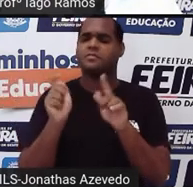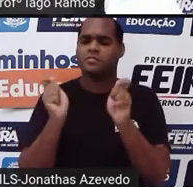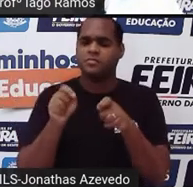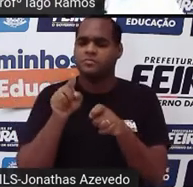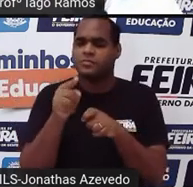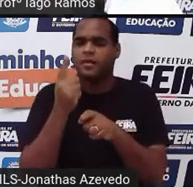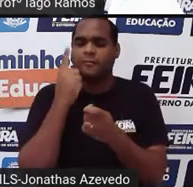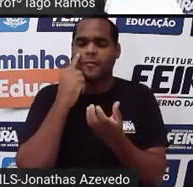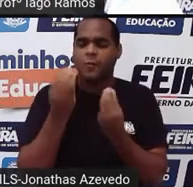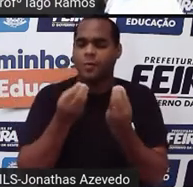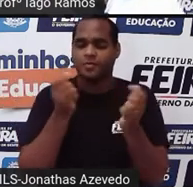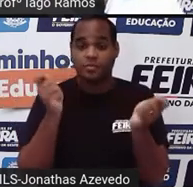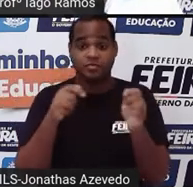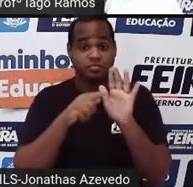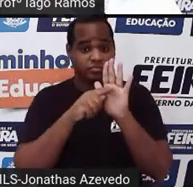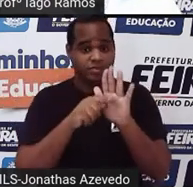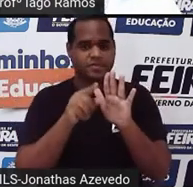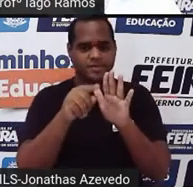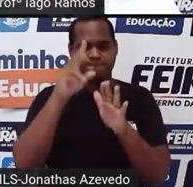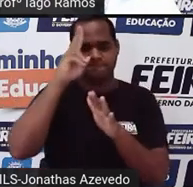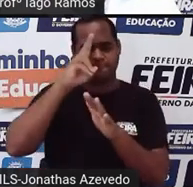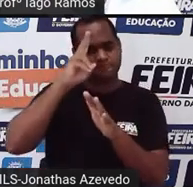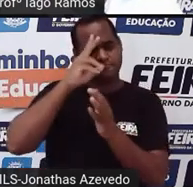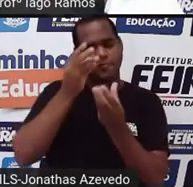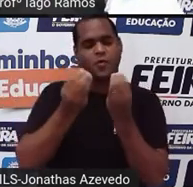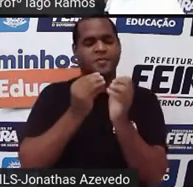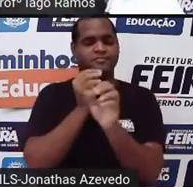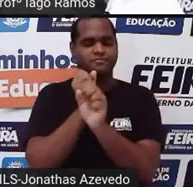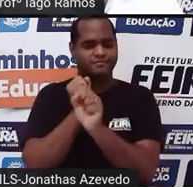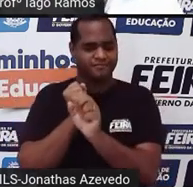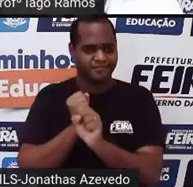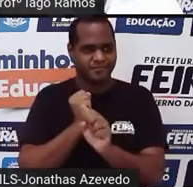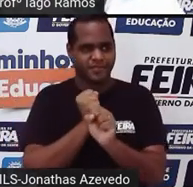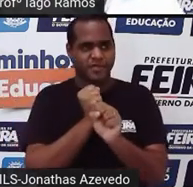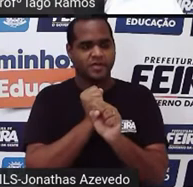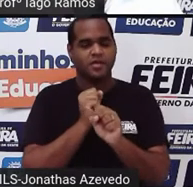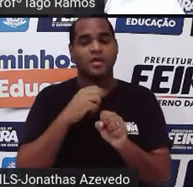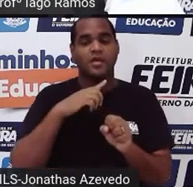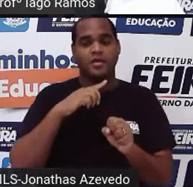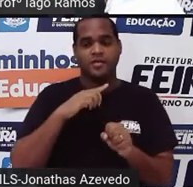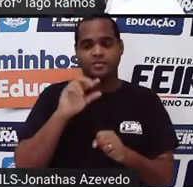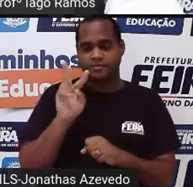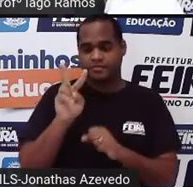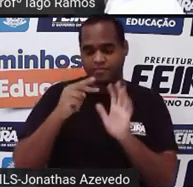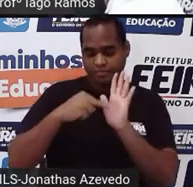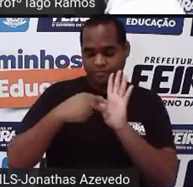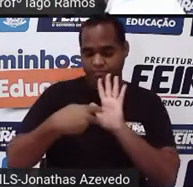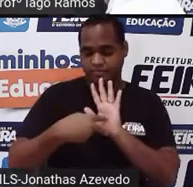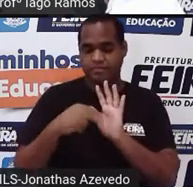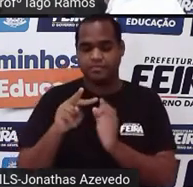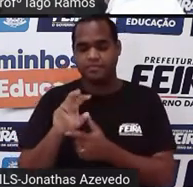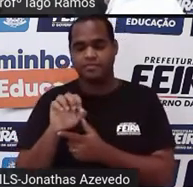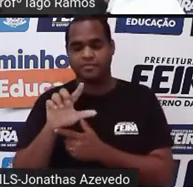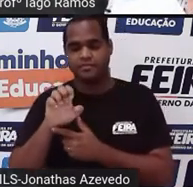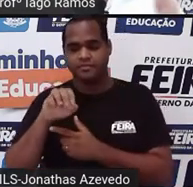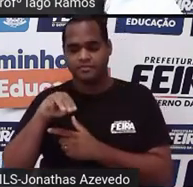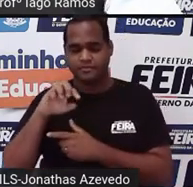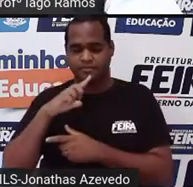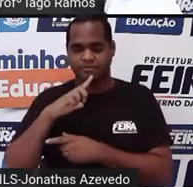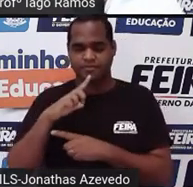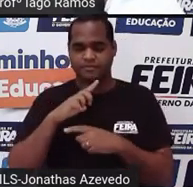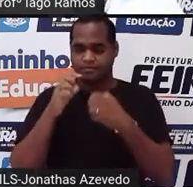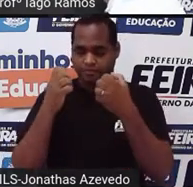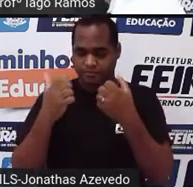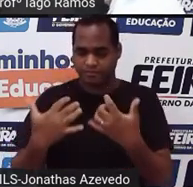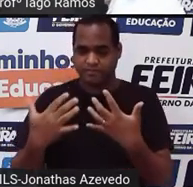fórmula nos ajuda a lembrar de como calcular, certo? O V significa volume, então esse volume é